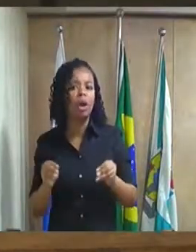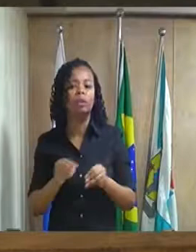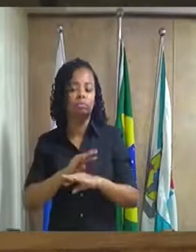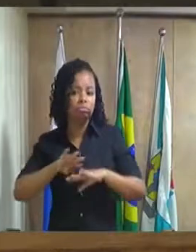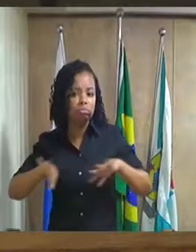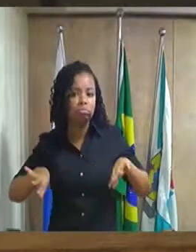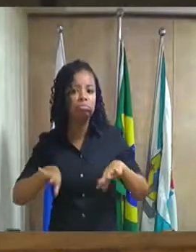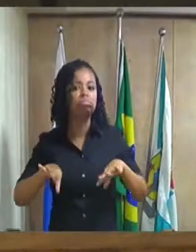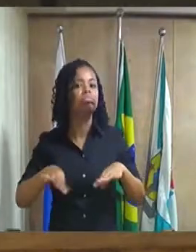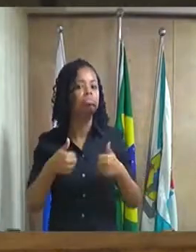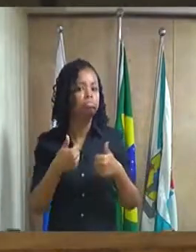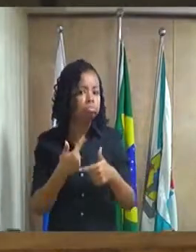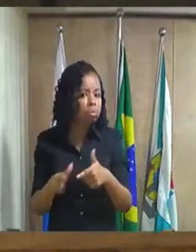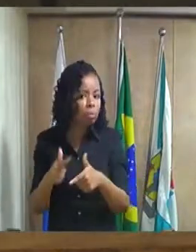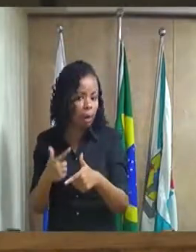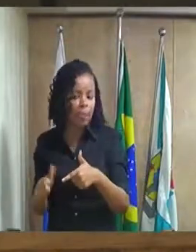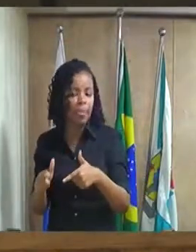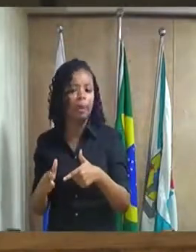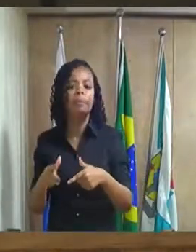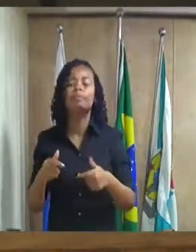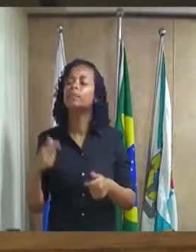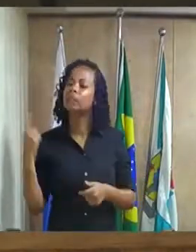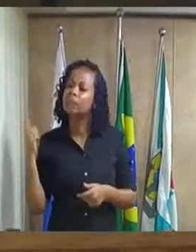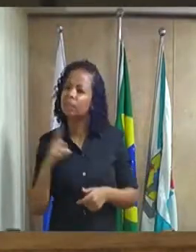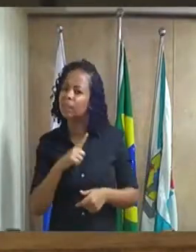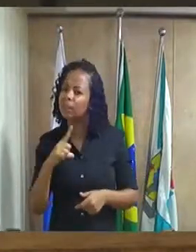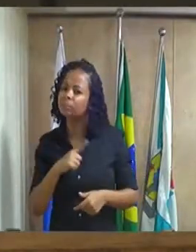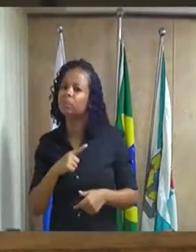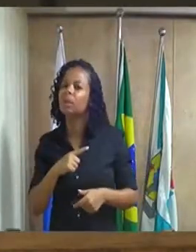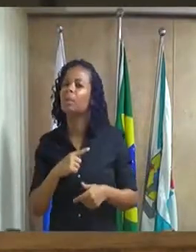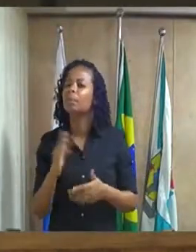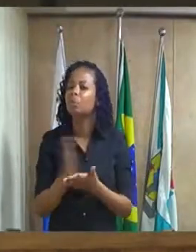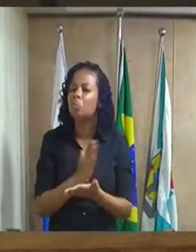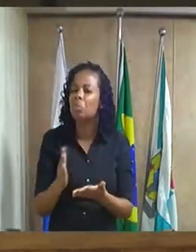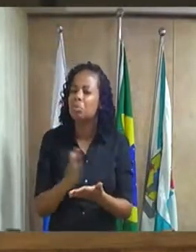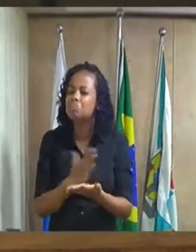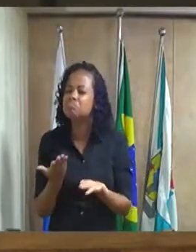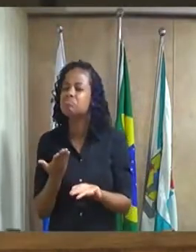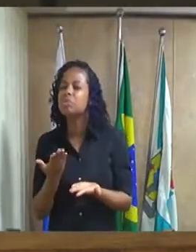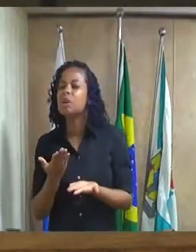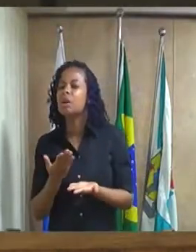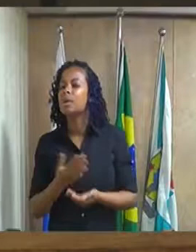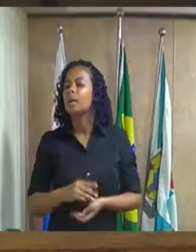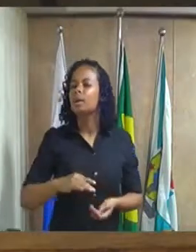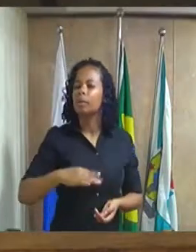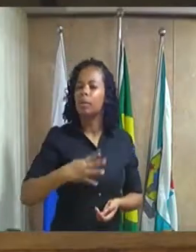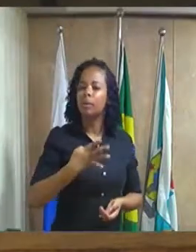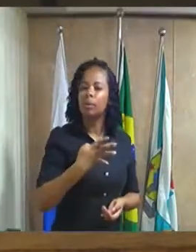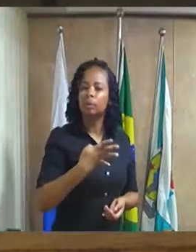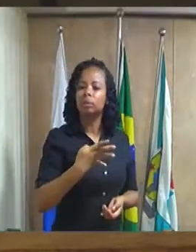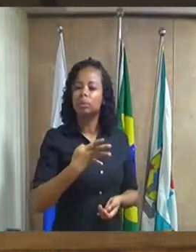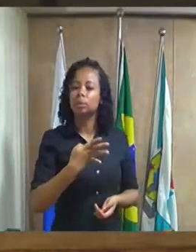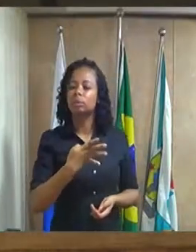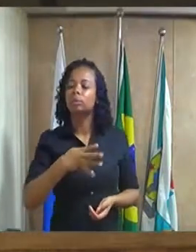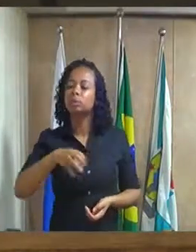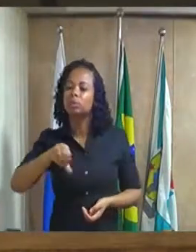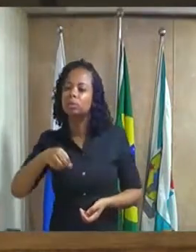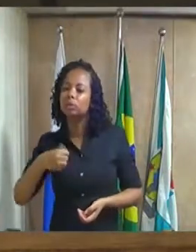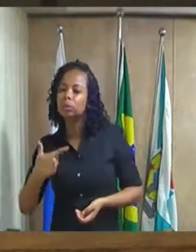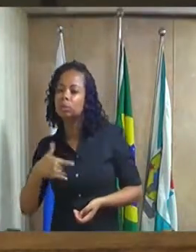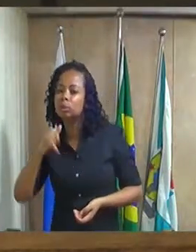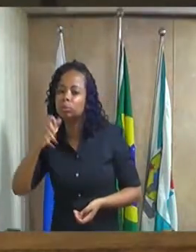passivo de 492 milhões de reais olha que isso significa